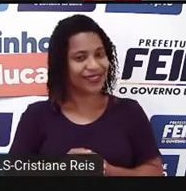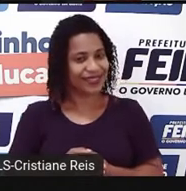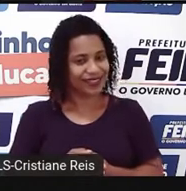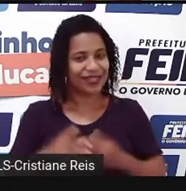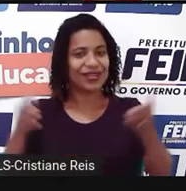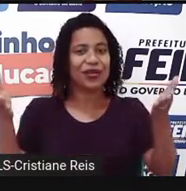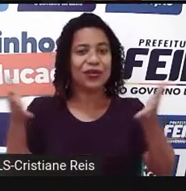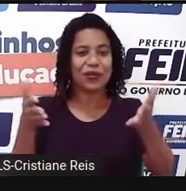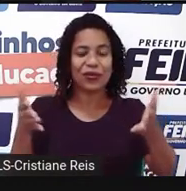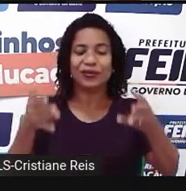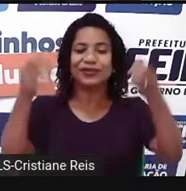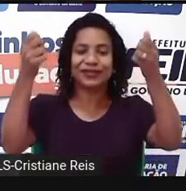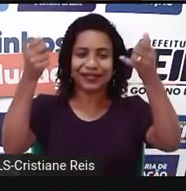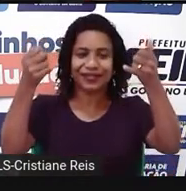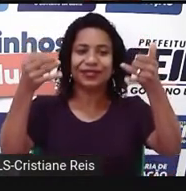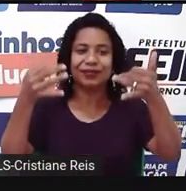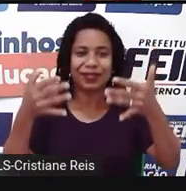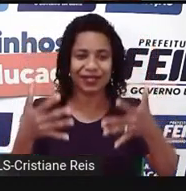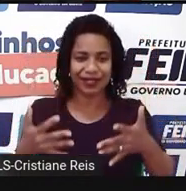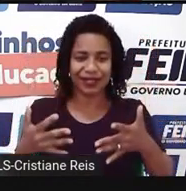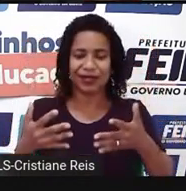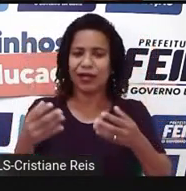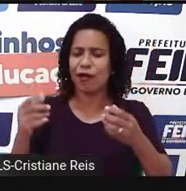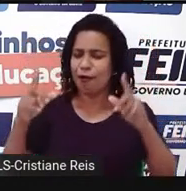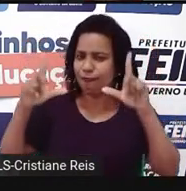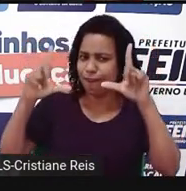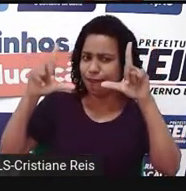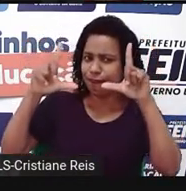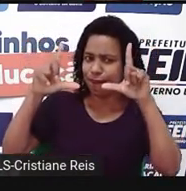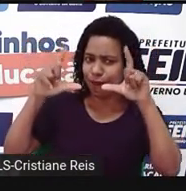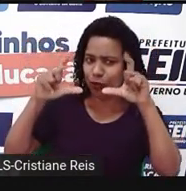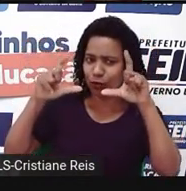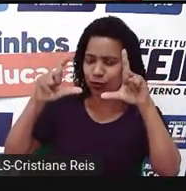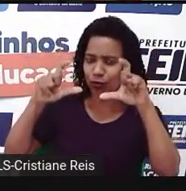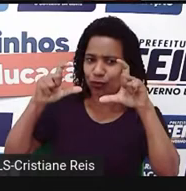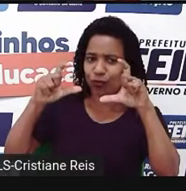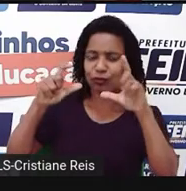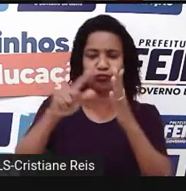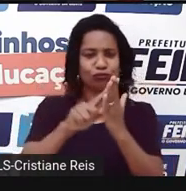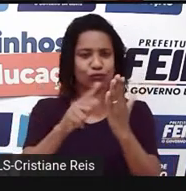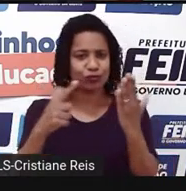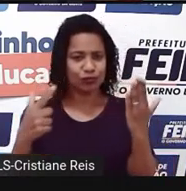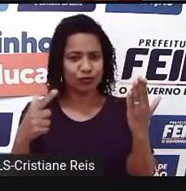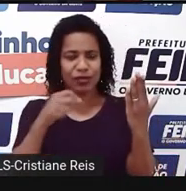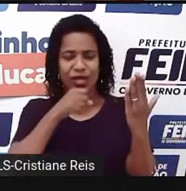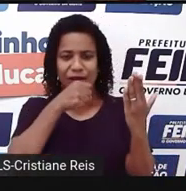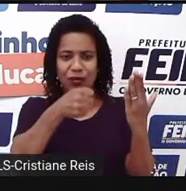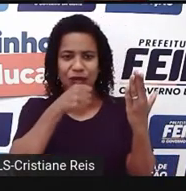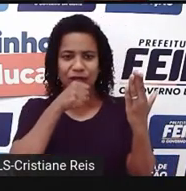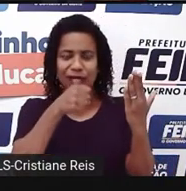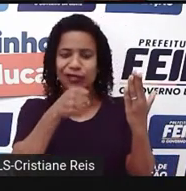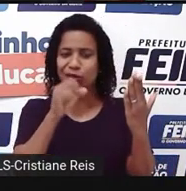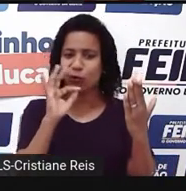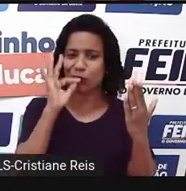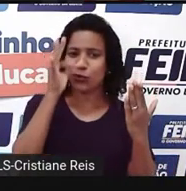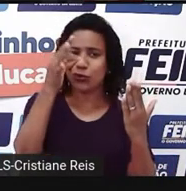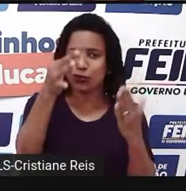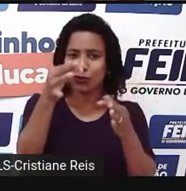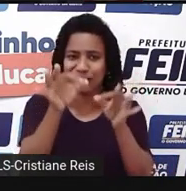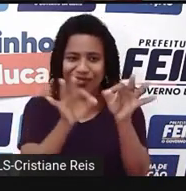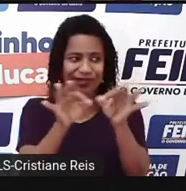sobre foto reportagem e planos para o futuro. Ok? Vamos lá!